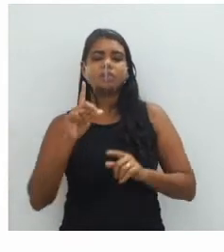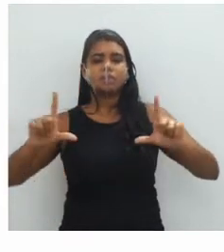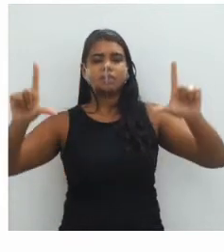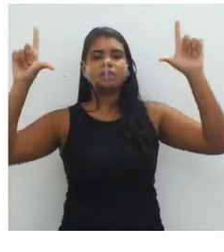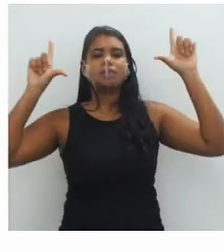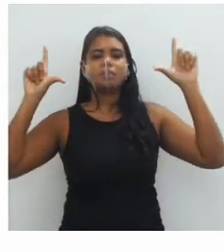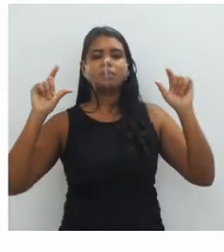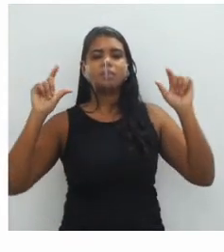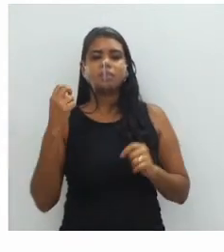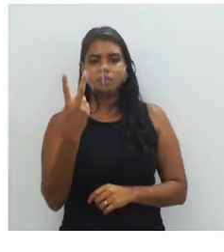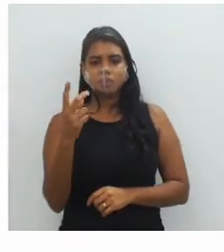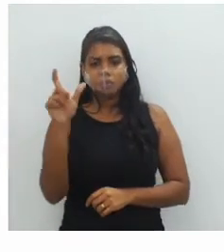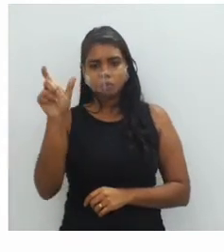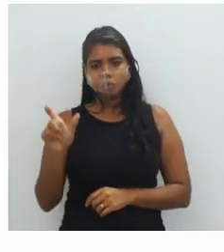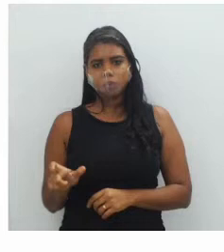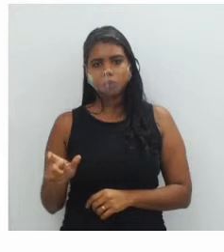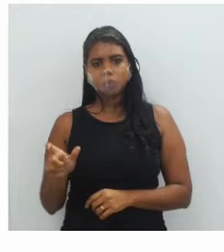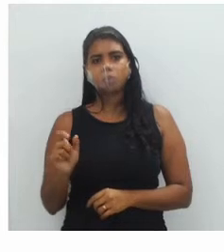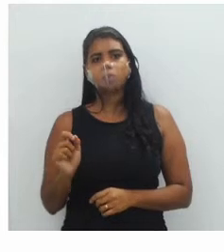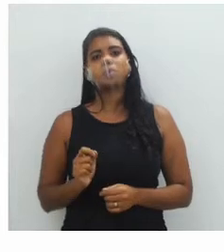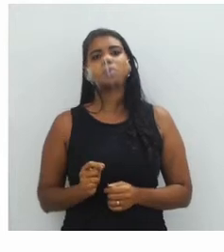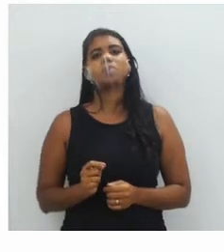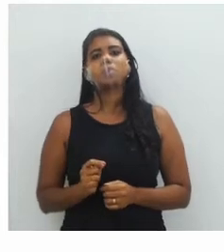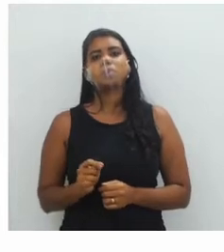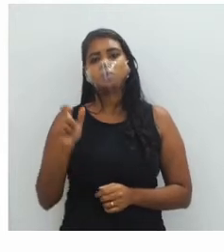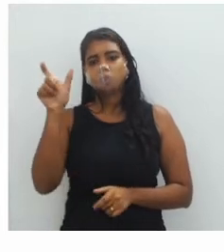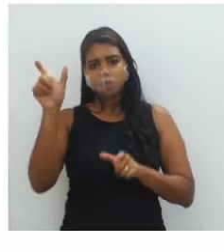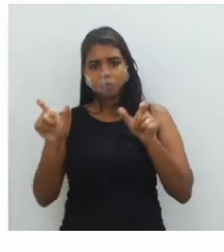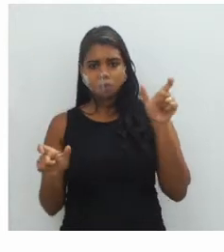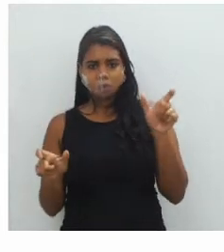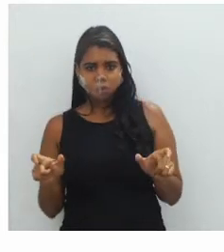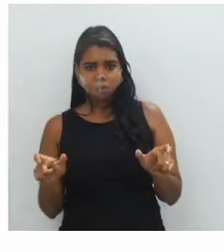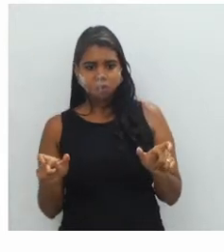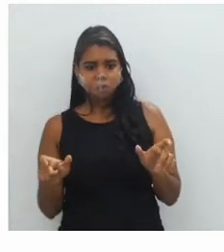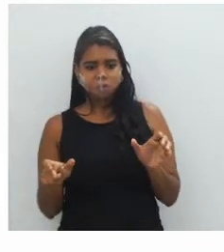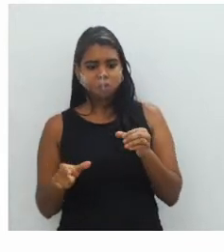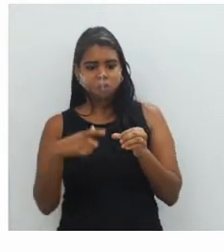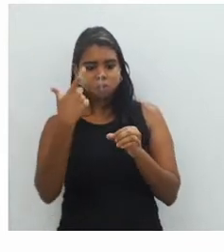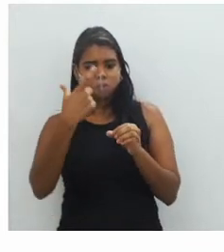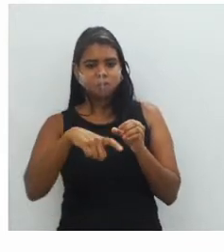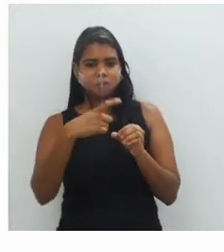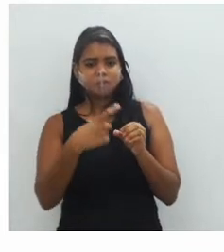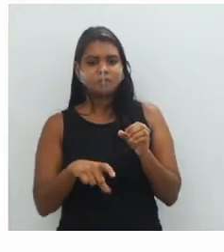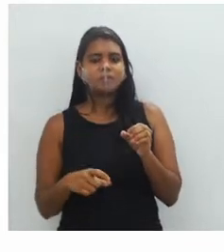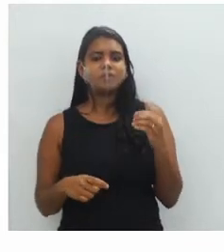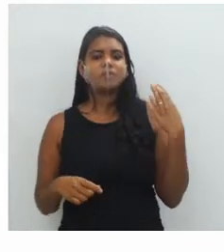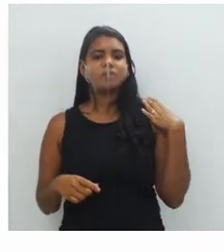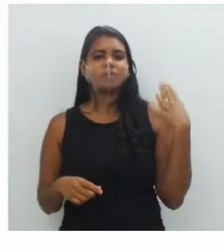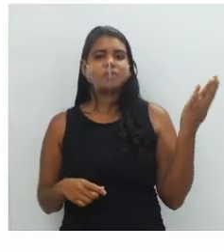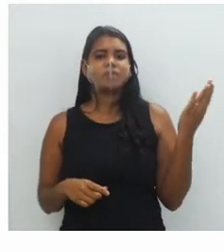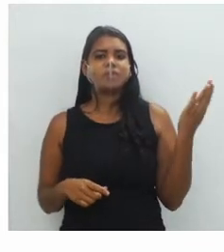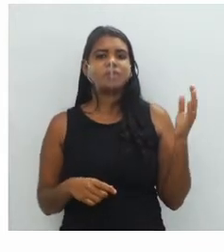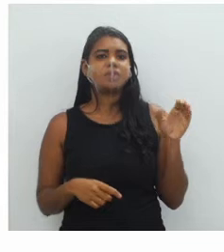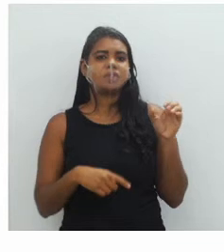de dois artistas icônicos desse período. A imagem da esquerda. A gente tem, aí, um ícone da